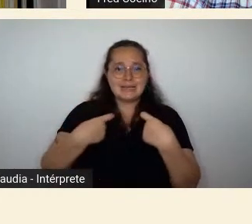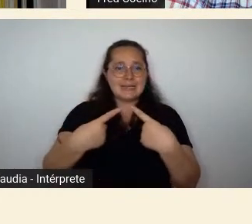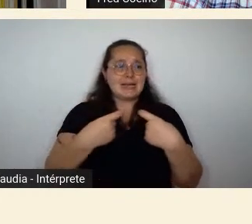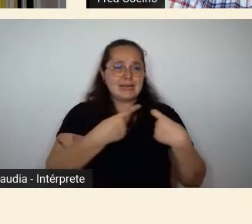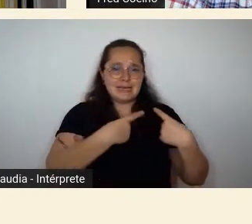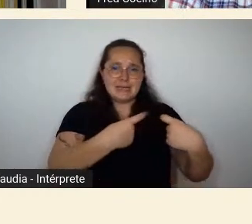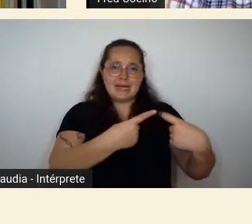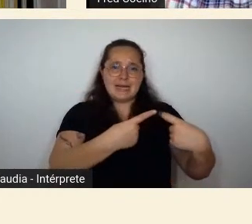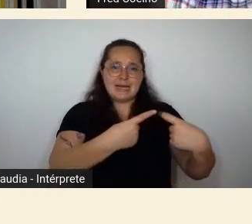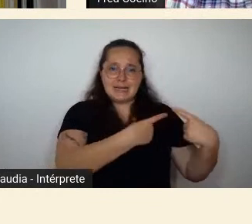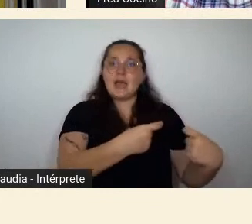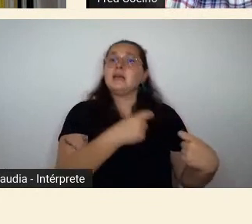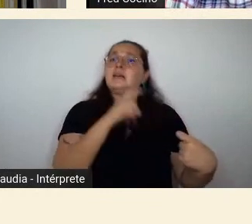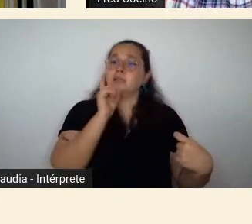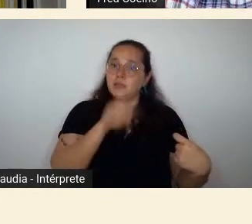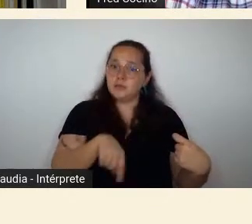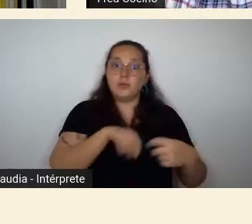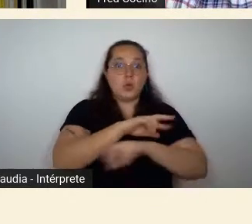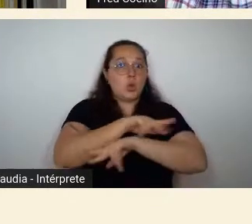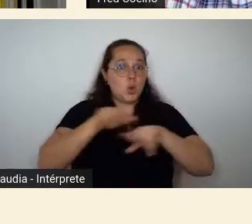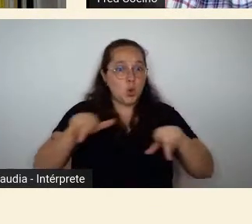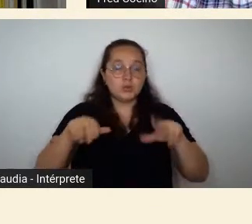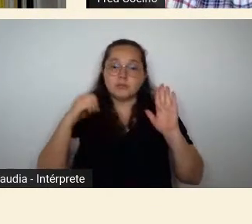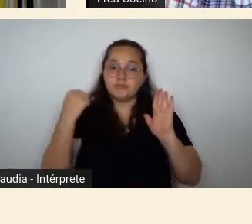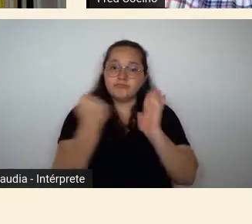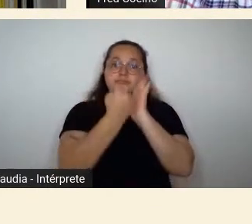visceral para todos que passaram por ela